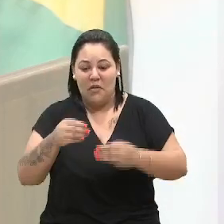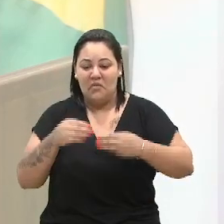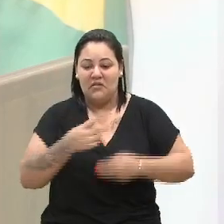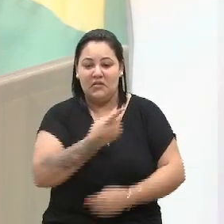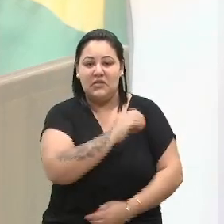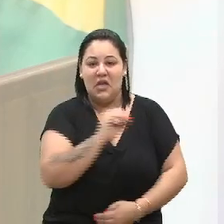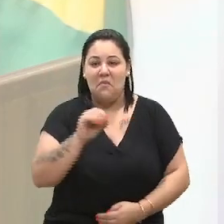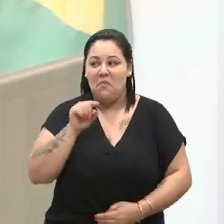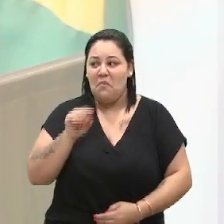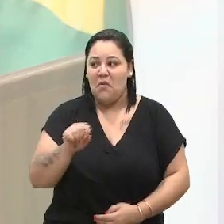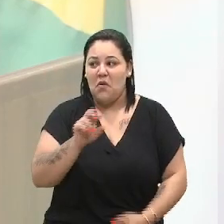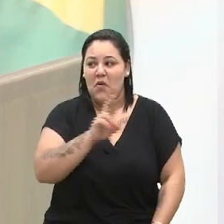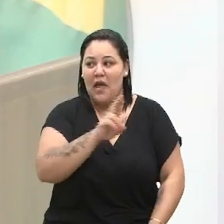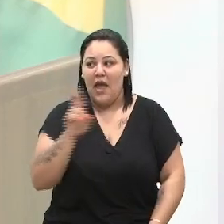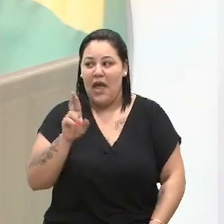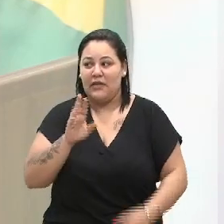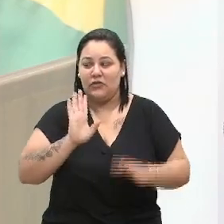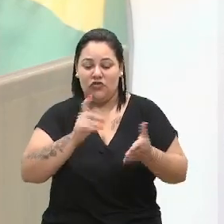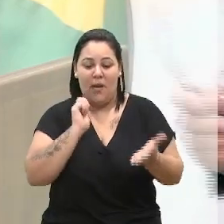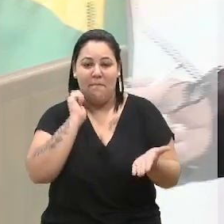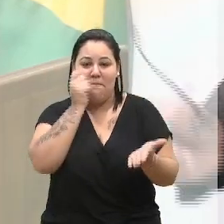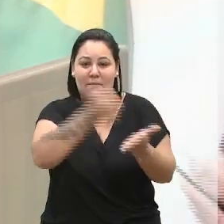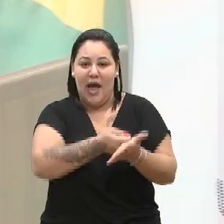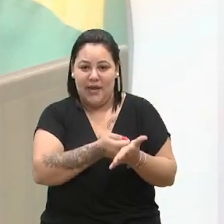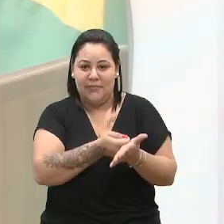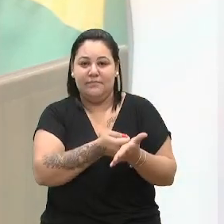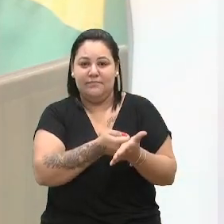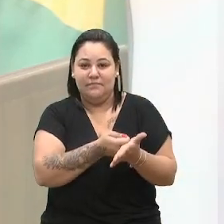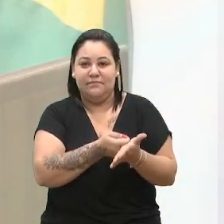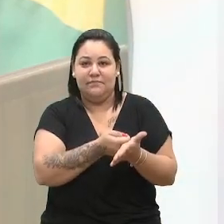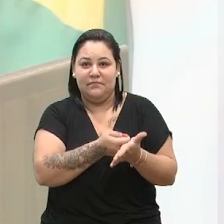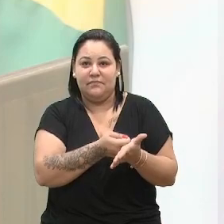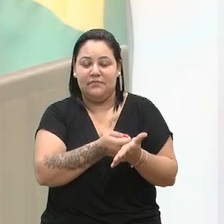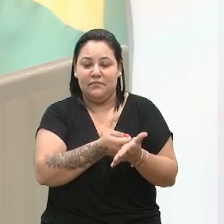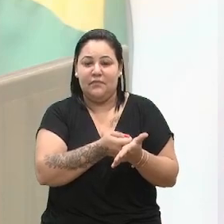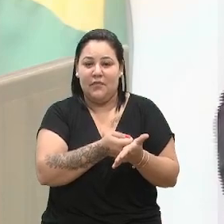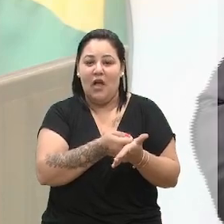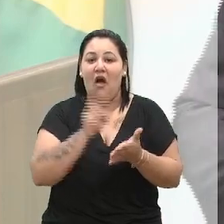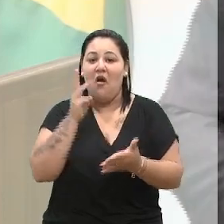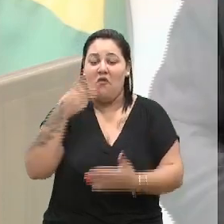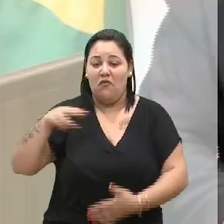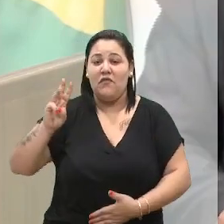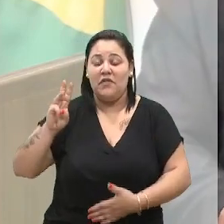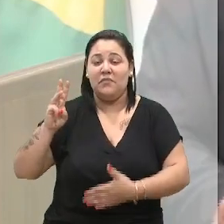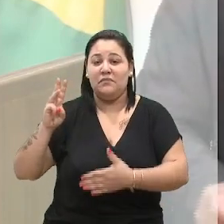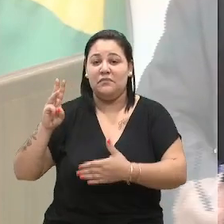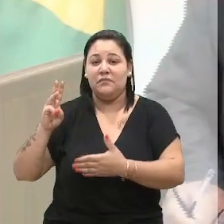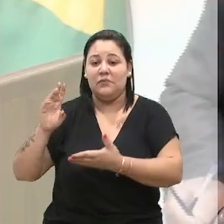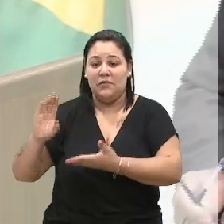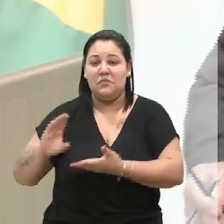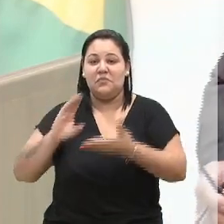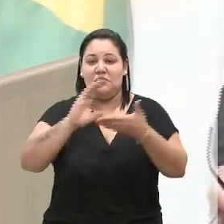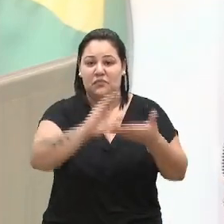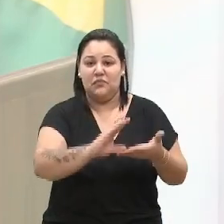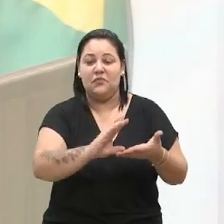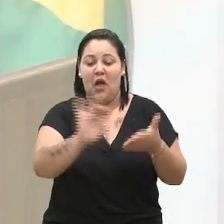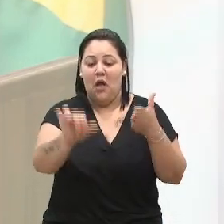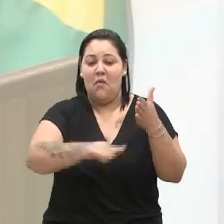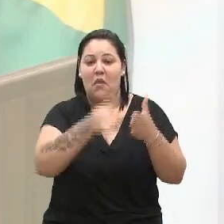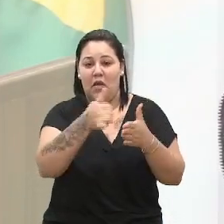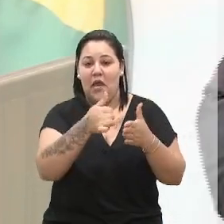foi pago para que o Vivi Ramos destine a melhorar a vida da nossa